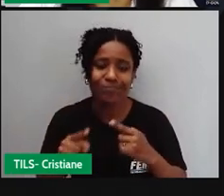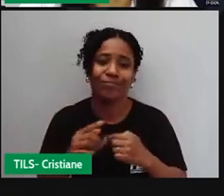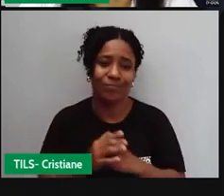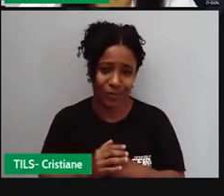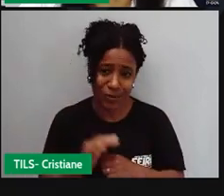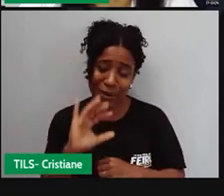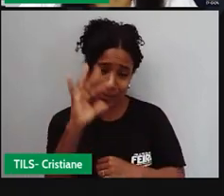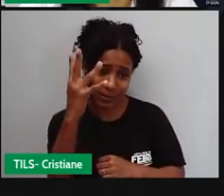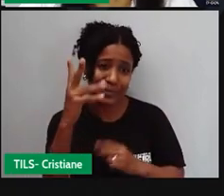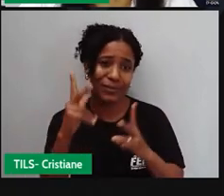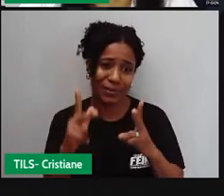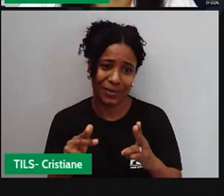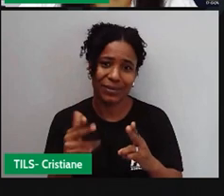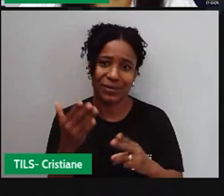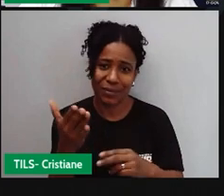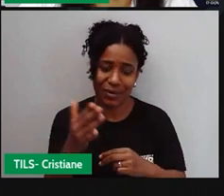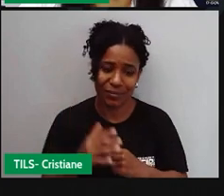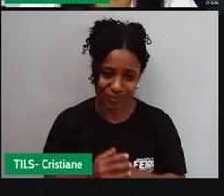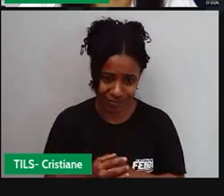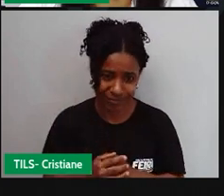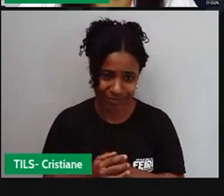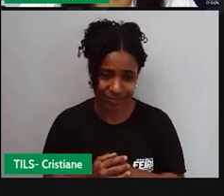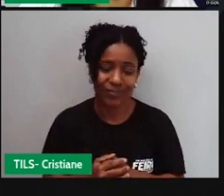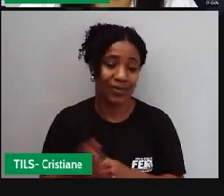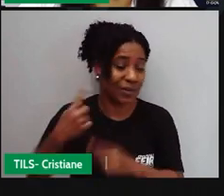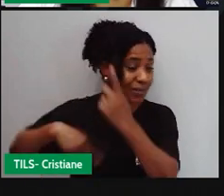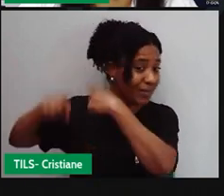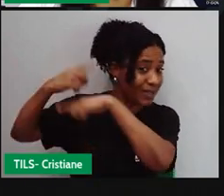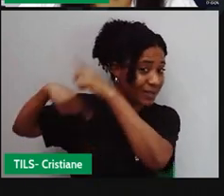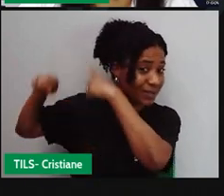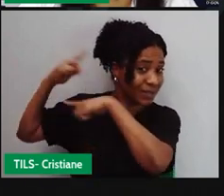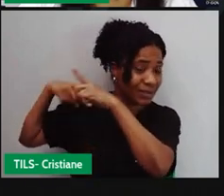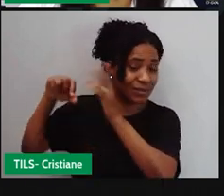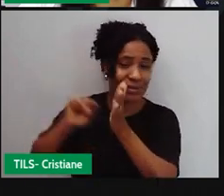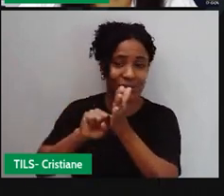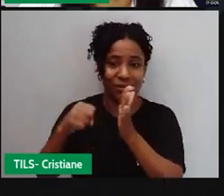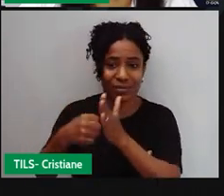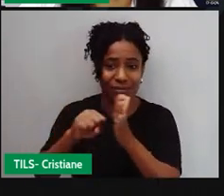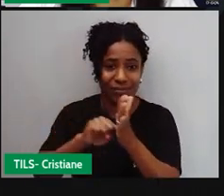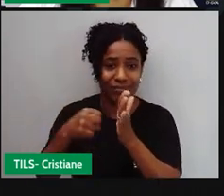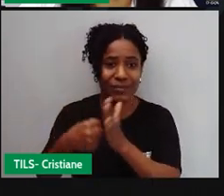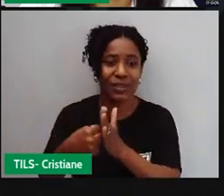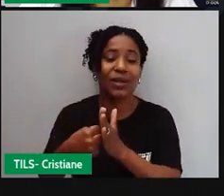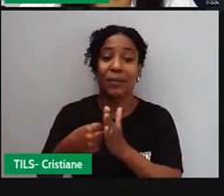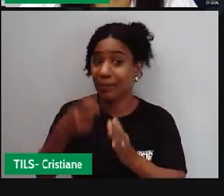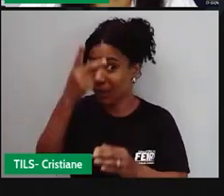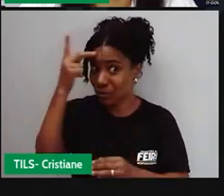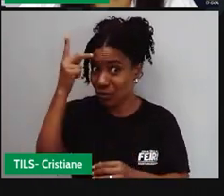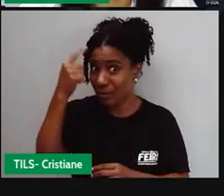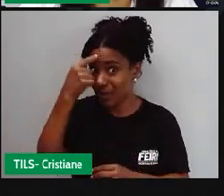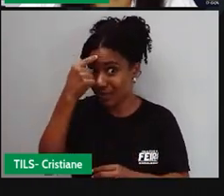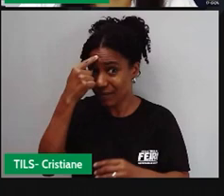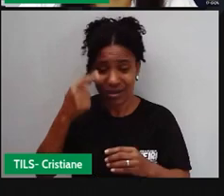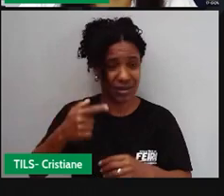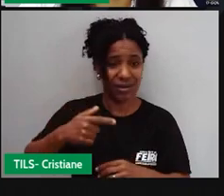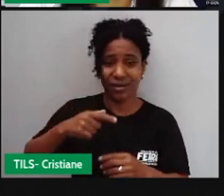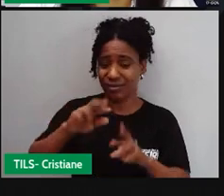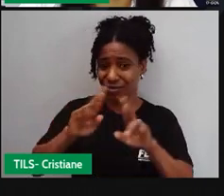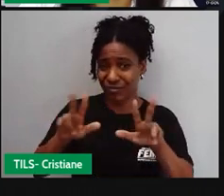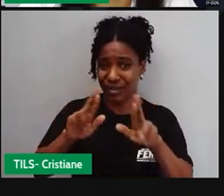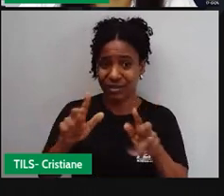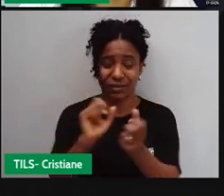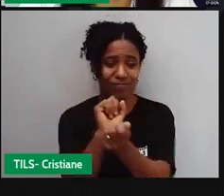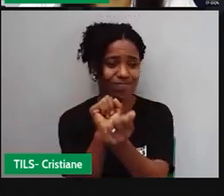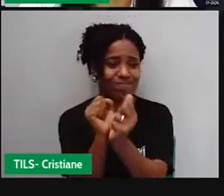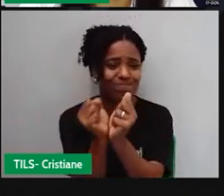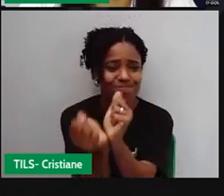escravidão como uma grande injustiça do passado, há alguns séculos não era essa a visão que se tinha, não. A escravidão foi